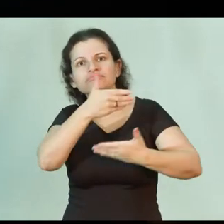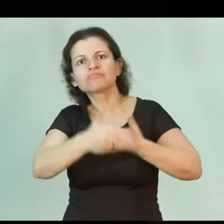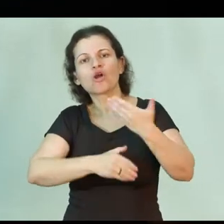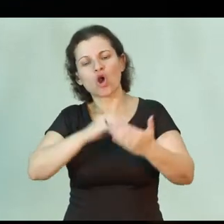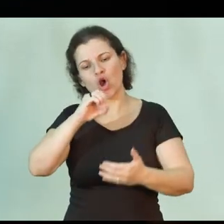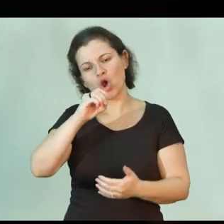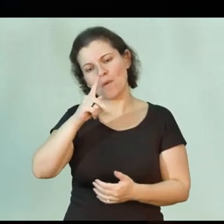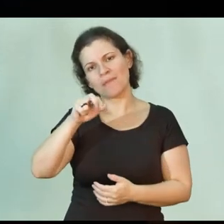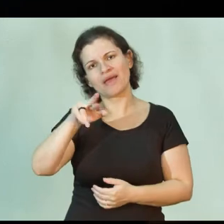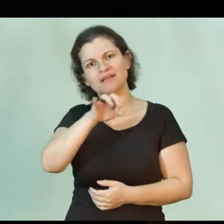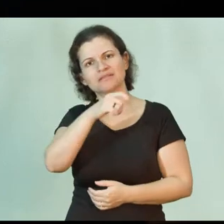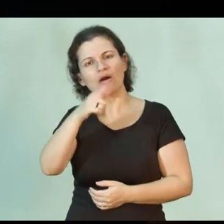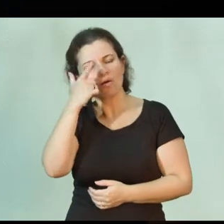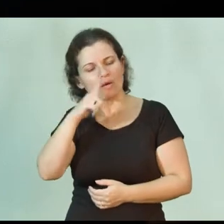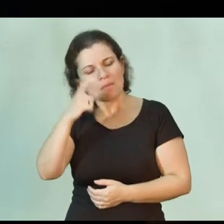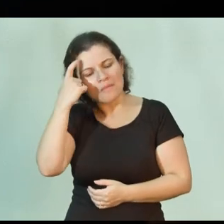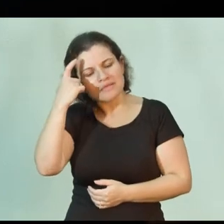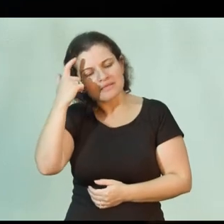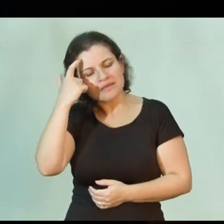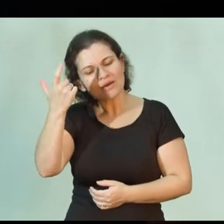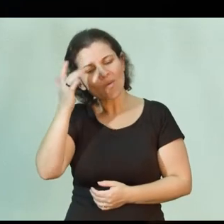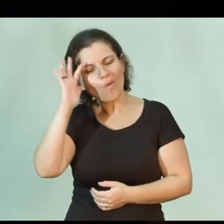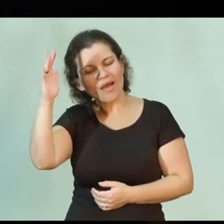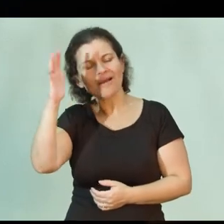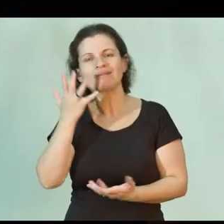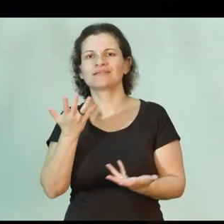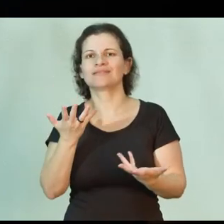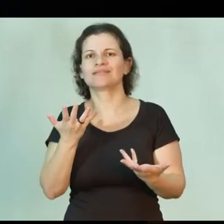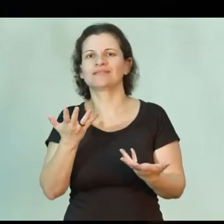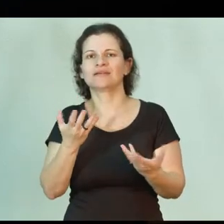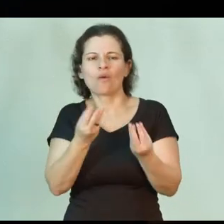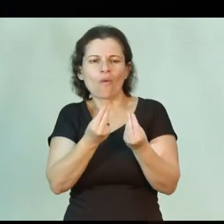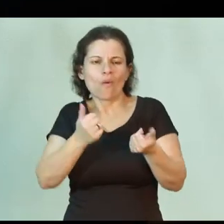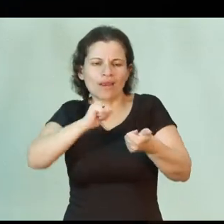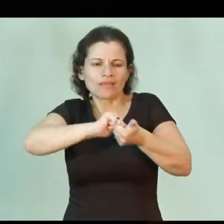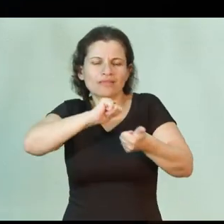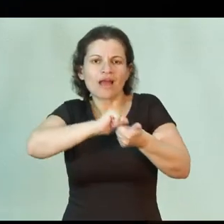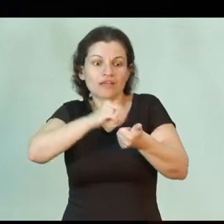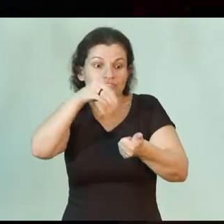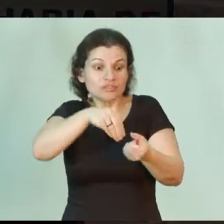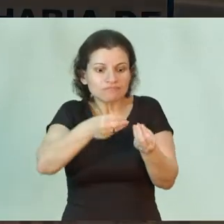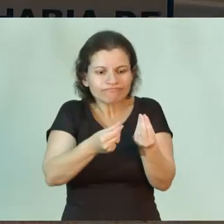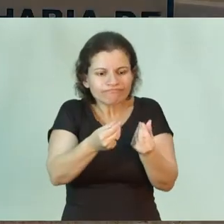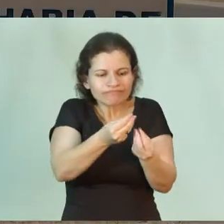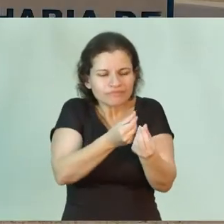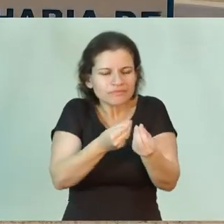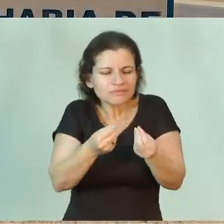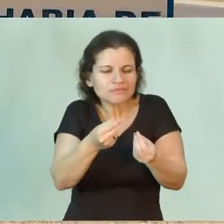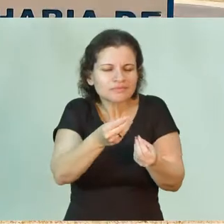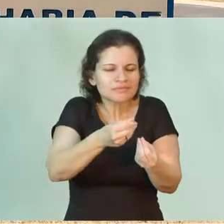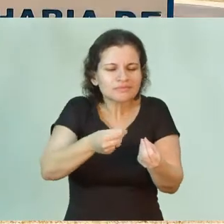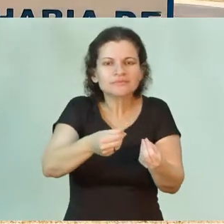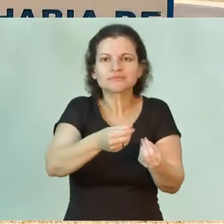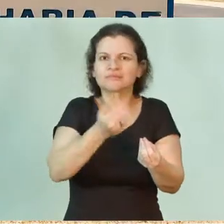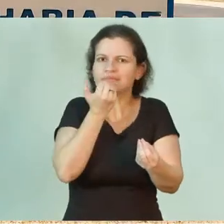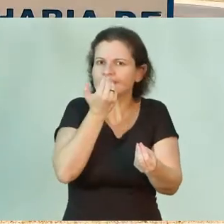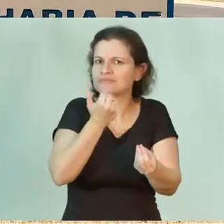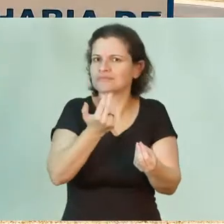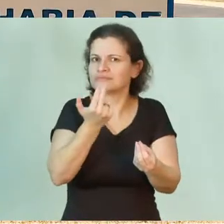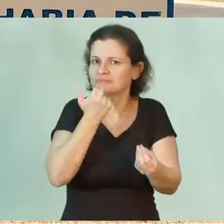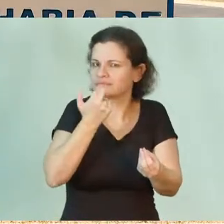operações, pensando na qualidade microbiológica do alimento, na qualidade sensorial e na qualidade